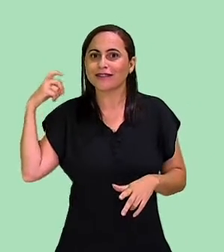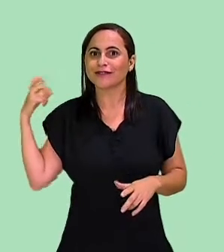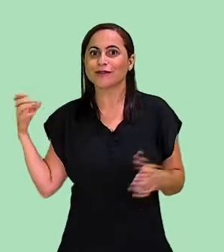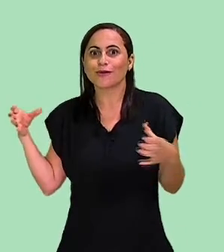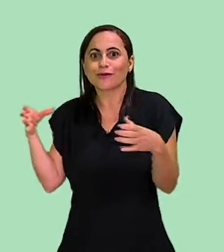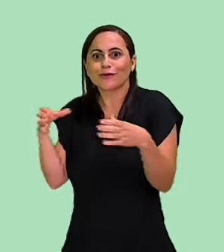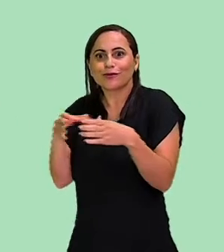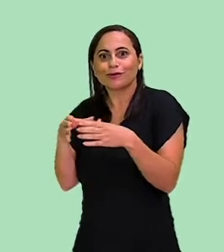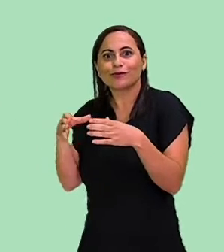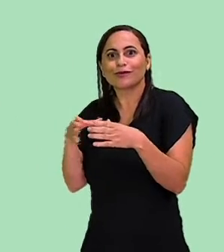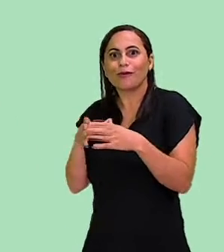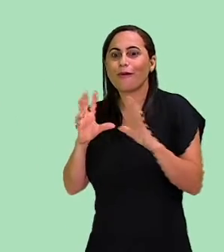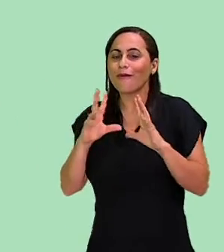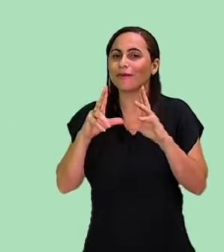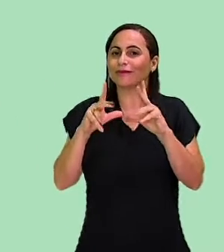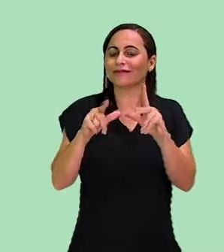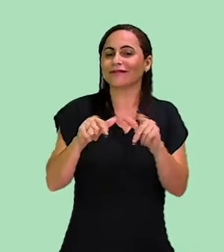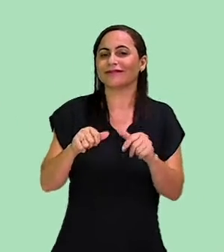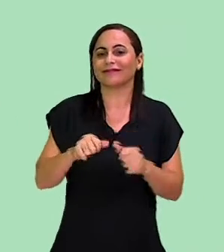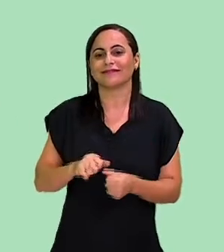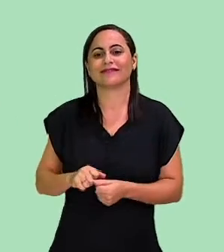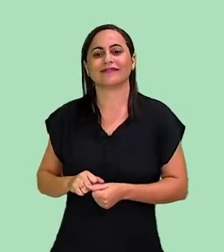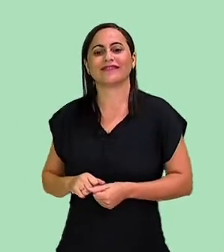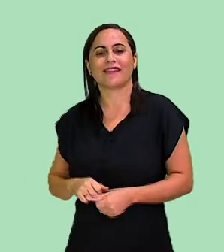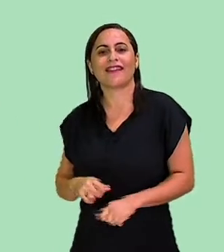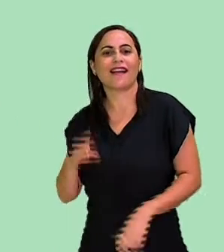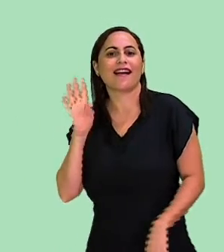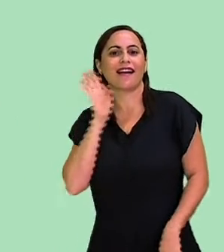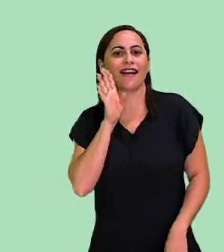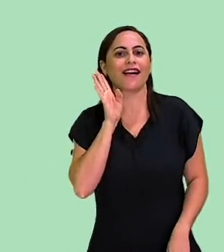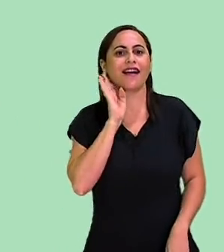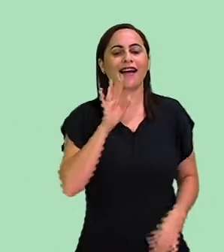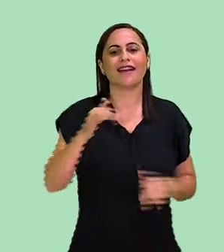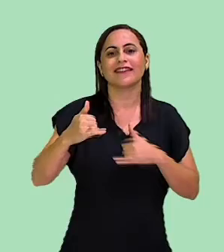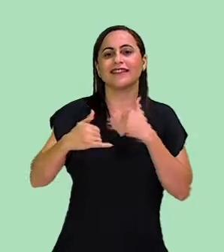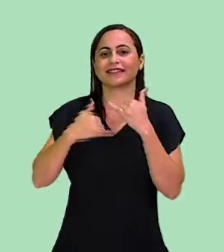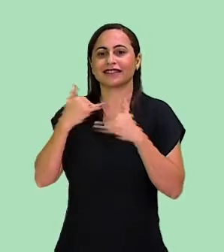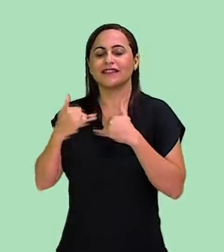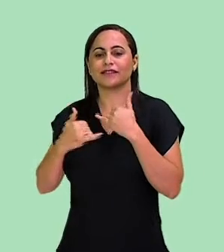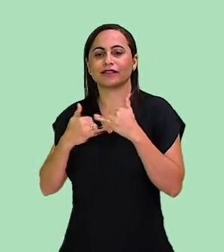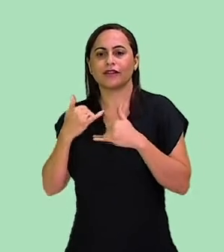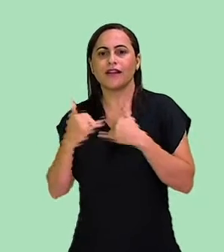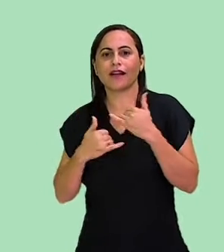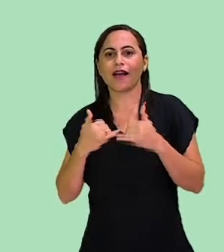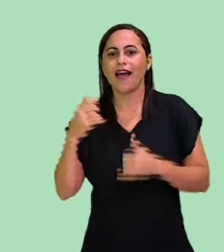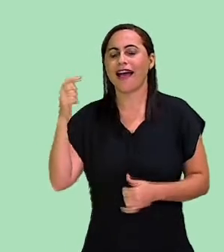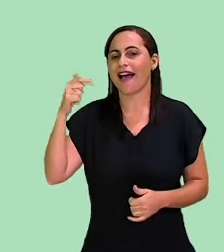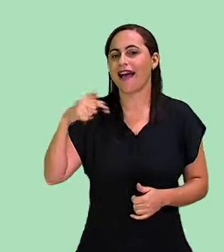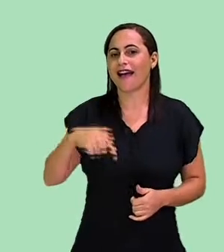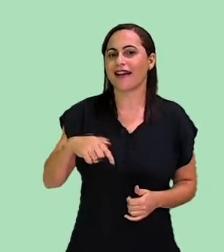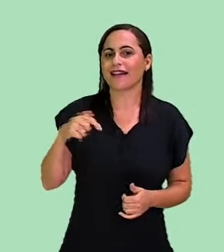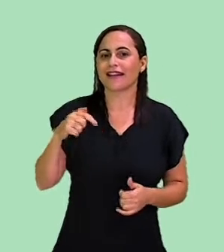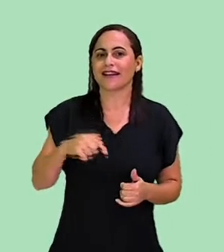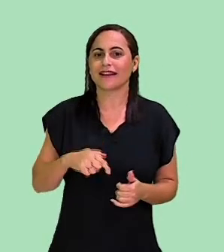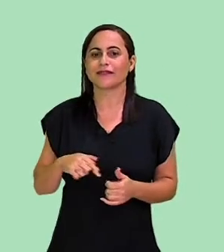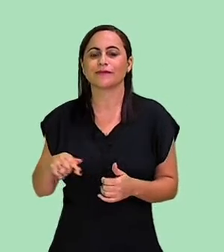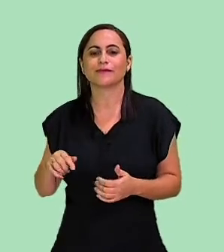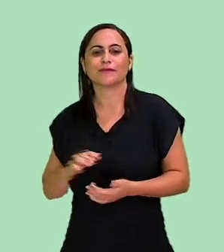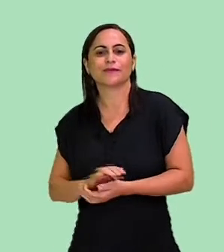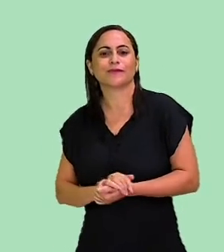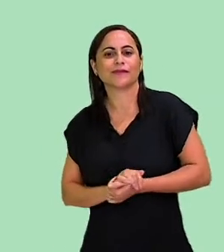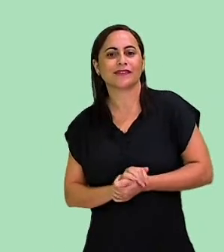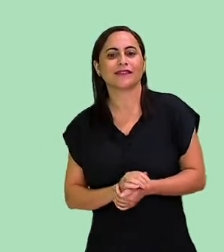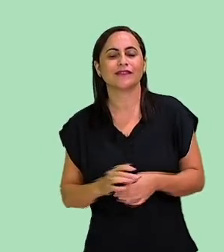Que legal a brincadeira Aqui na garganta sem